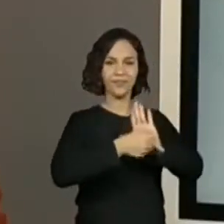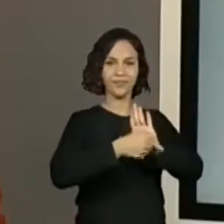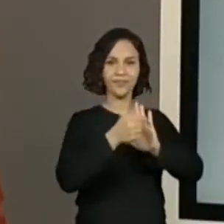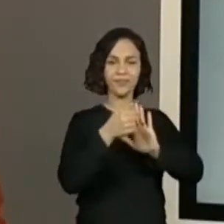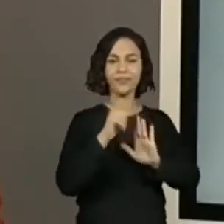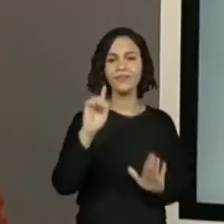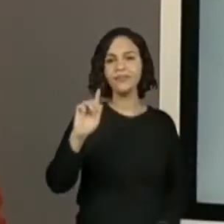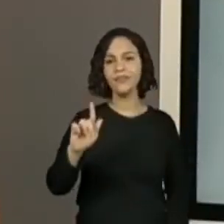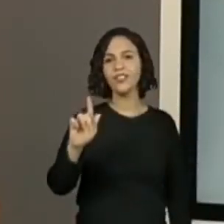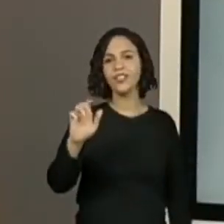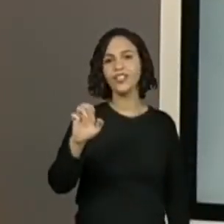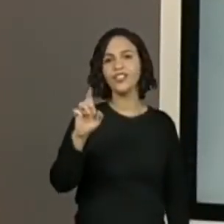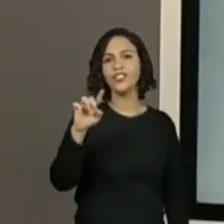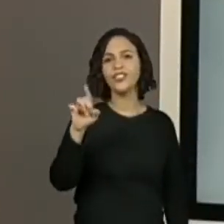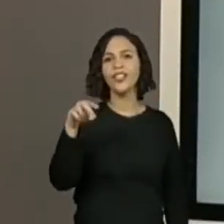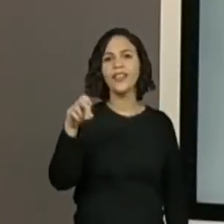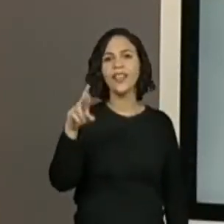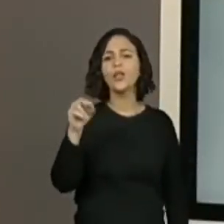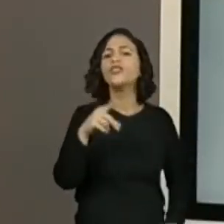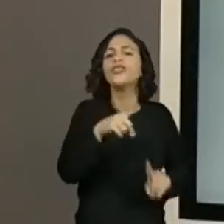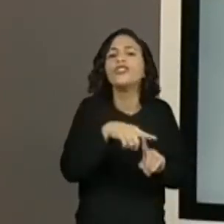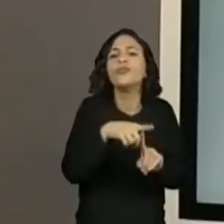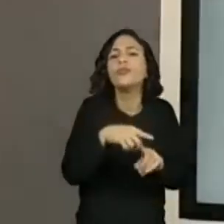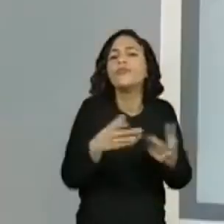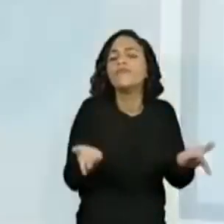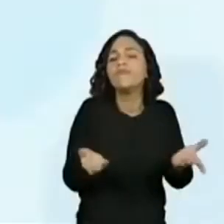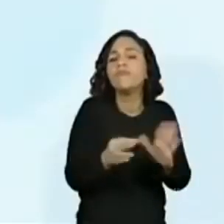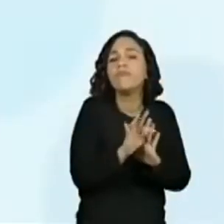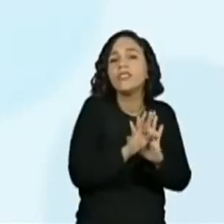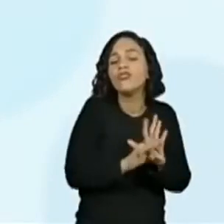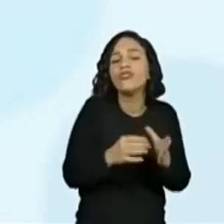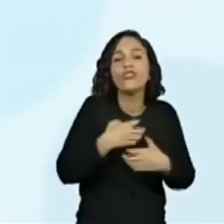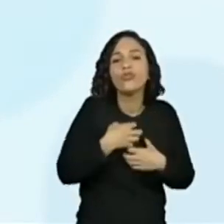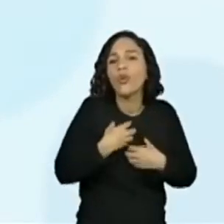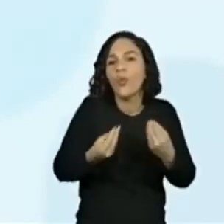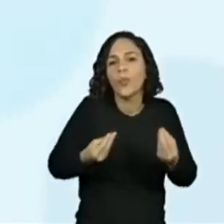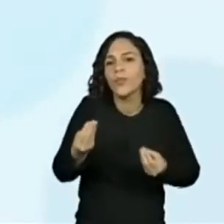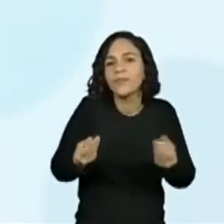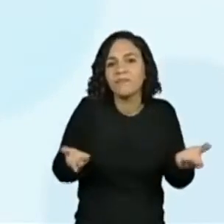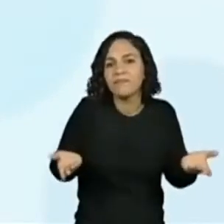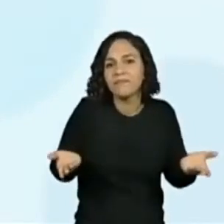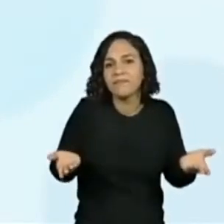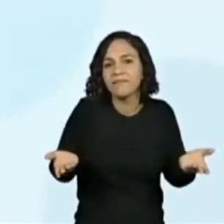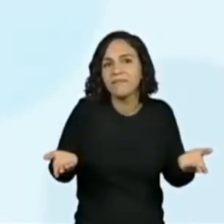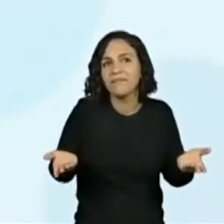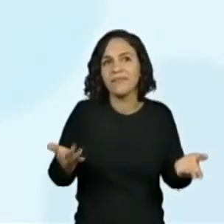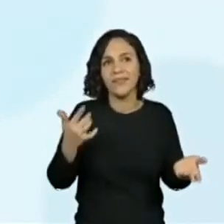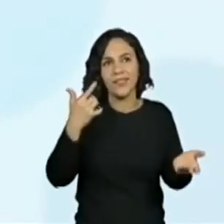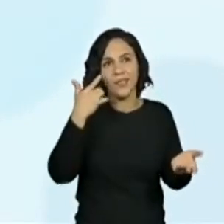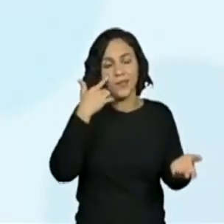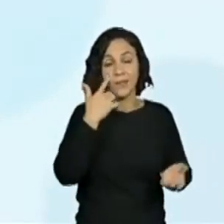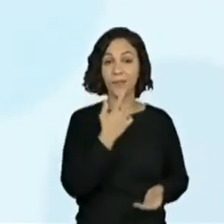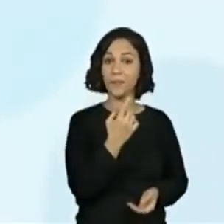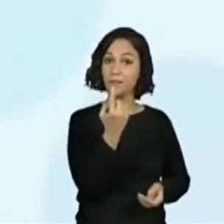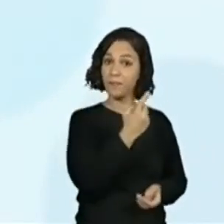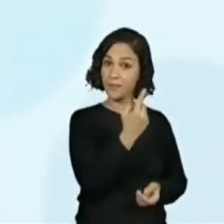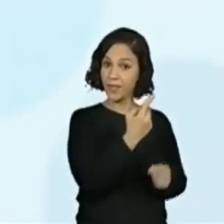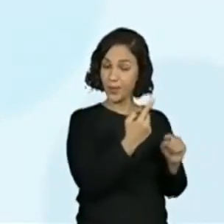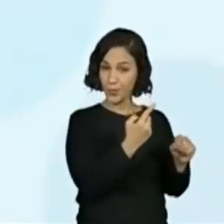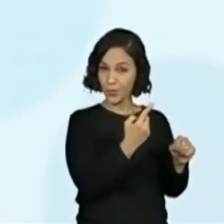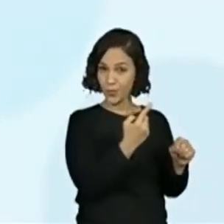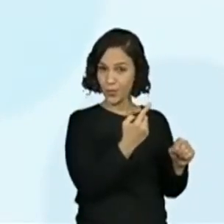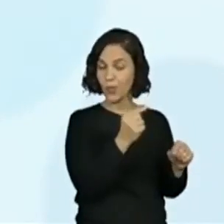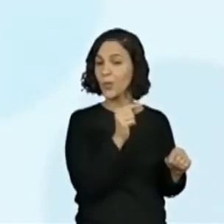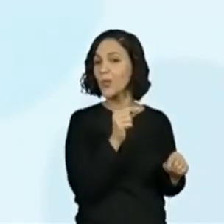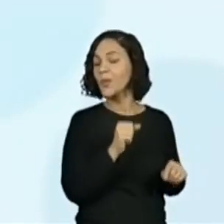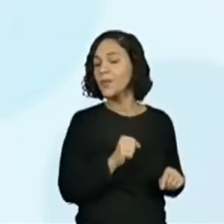tipo, que tipo de texto é esse? O gênero desse texto, o gênero textual. Ah, é, aí já falaram que é diferente. Qual é